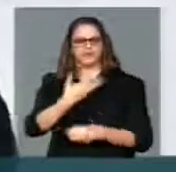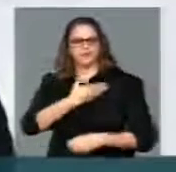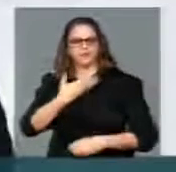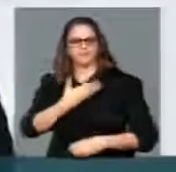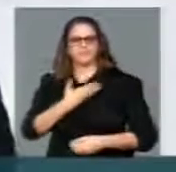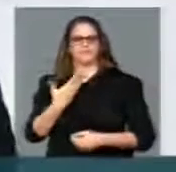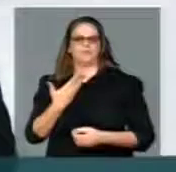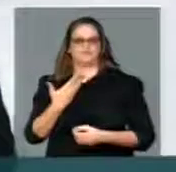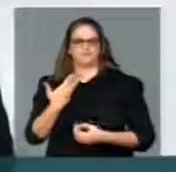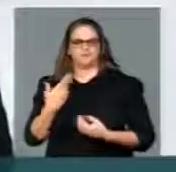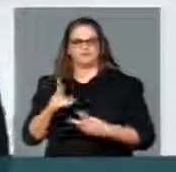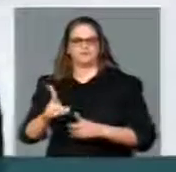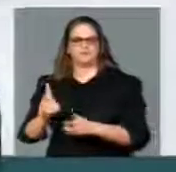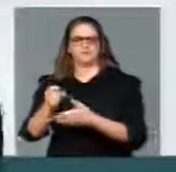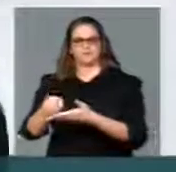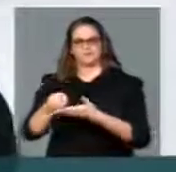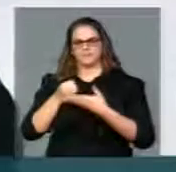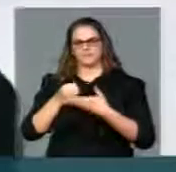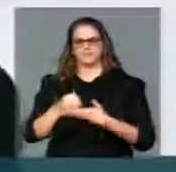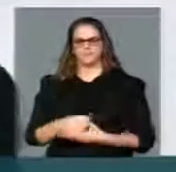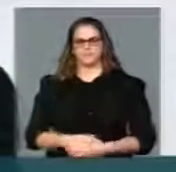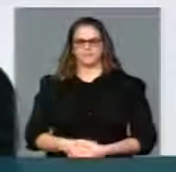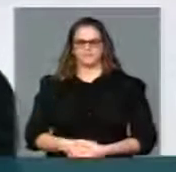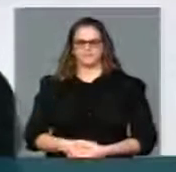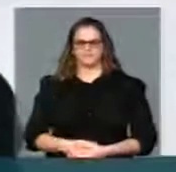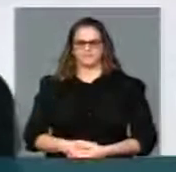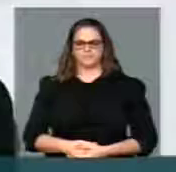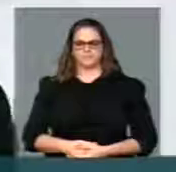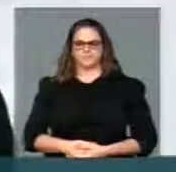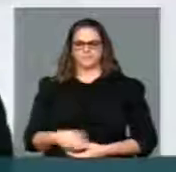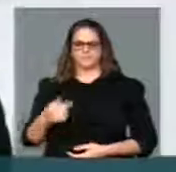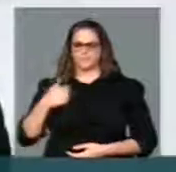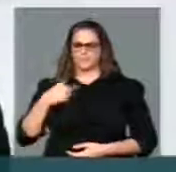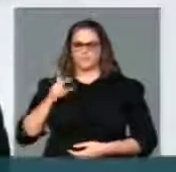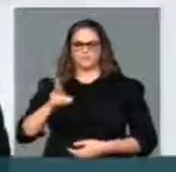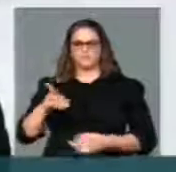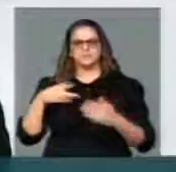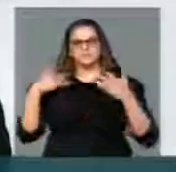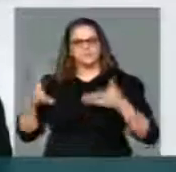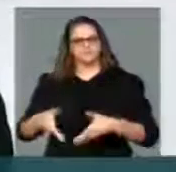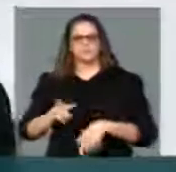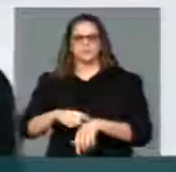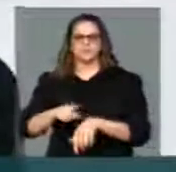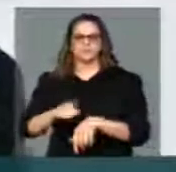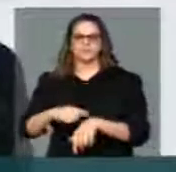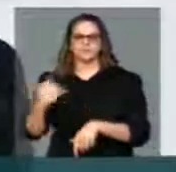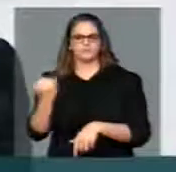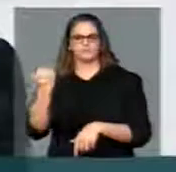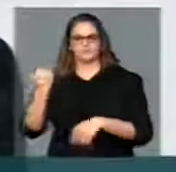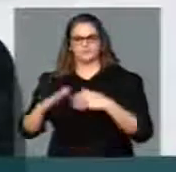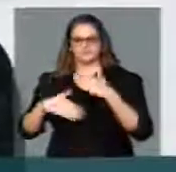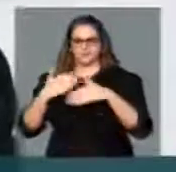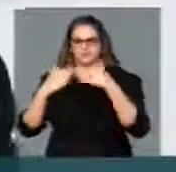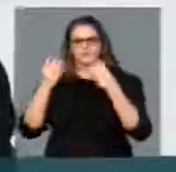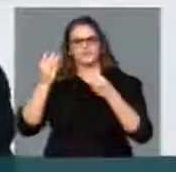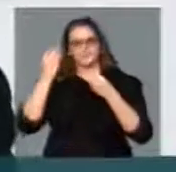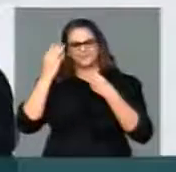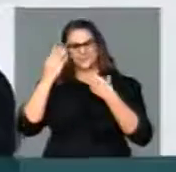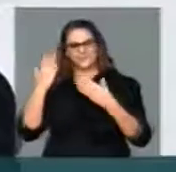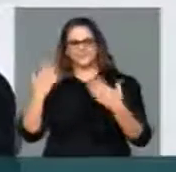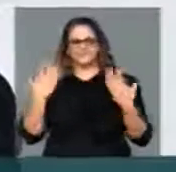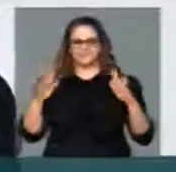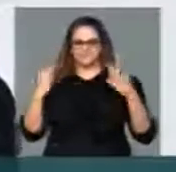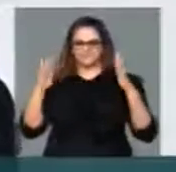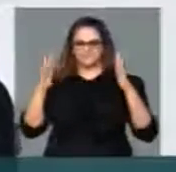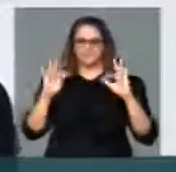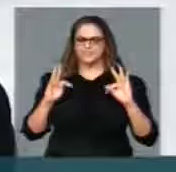município portântico que esteve sido presente, sempre participei do seu desenvolvimento. Muito obrigado, parabéns a